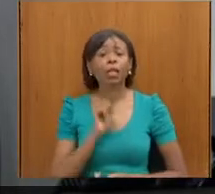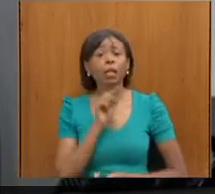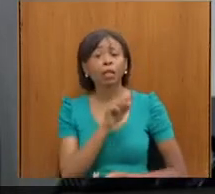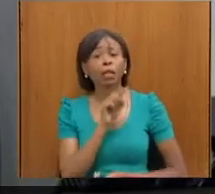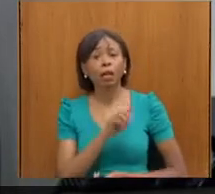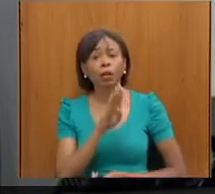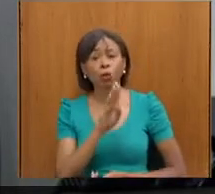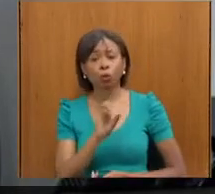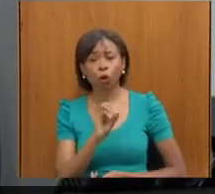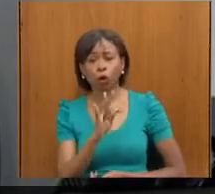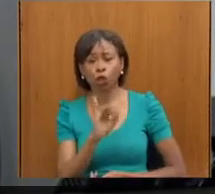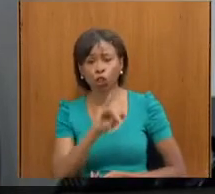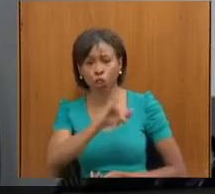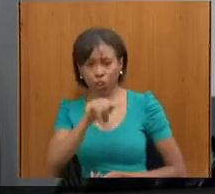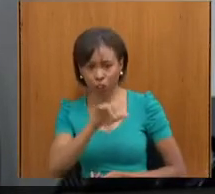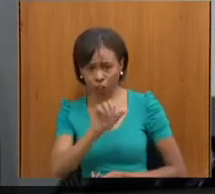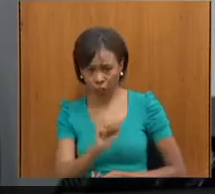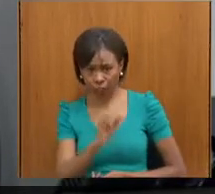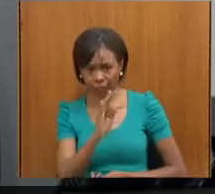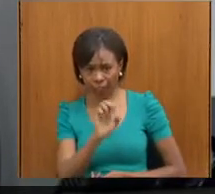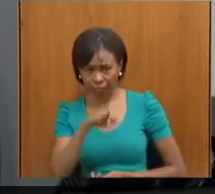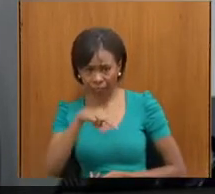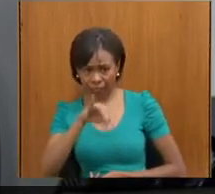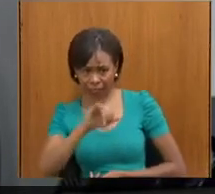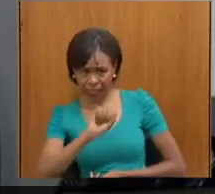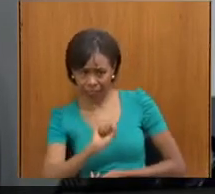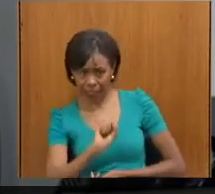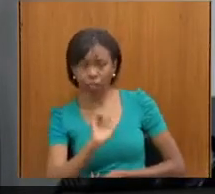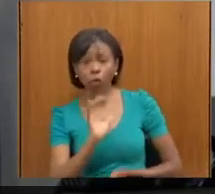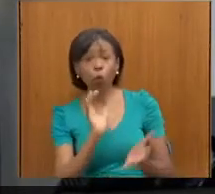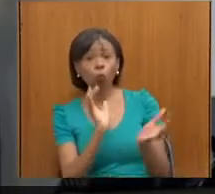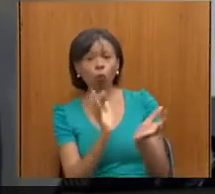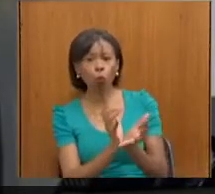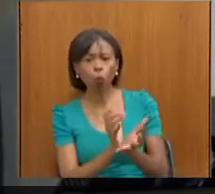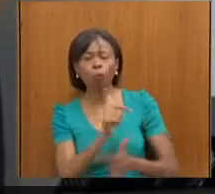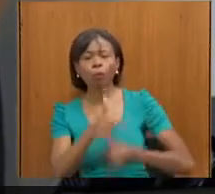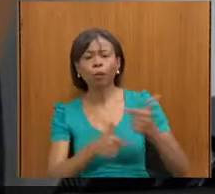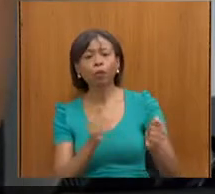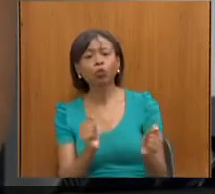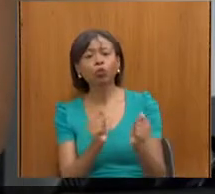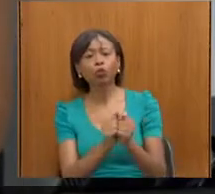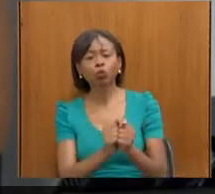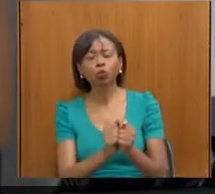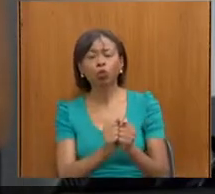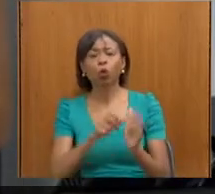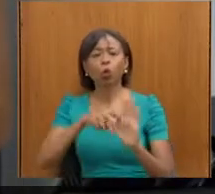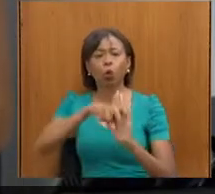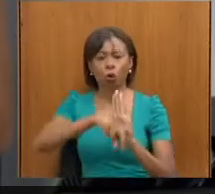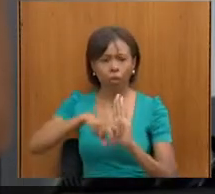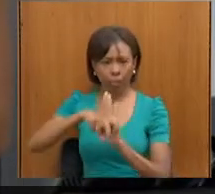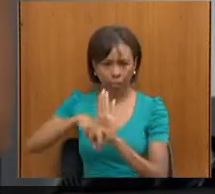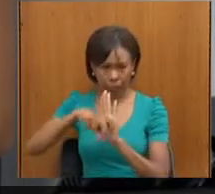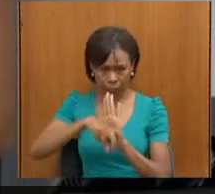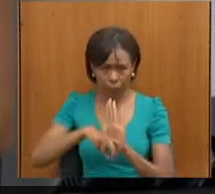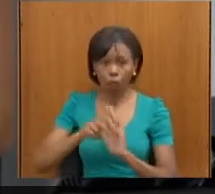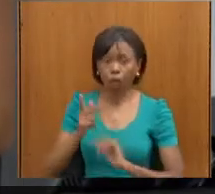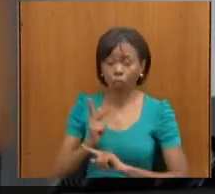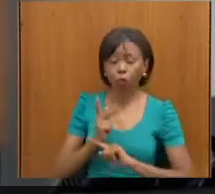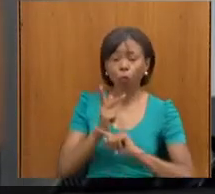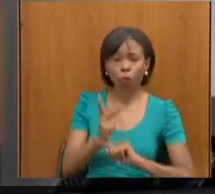Butigia Tênis que a gente trabalha muito com os cadeirantes, né, a gente procura os deficientes da